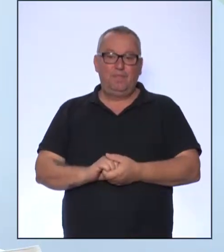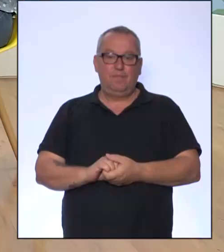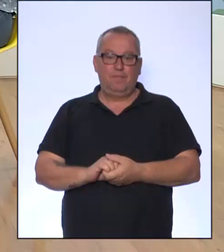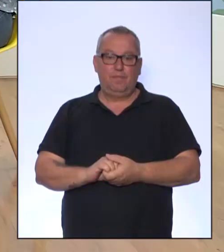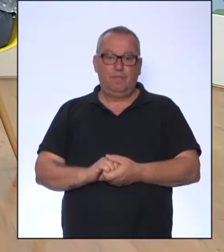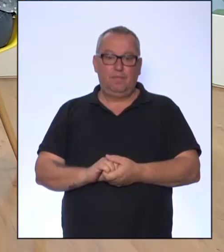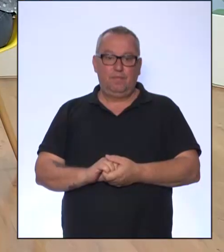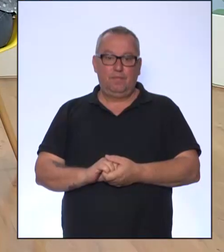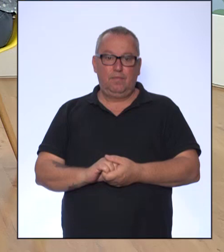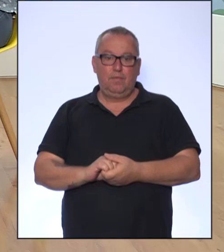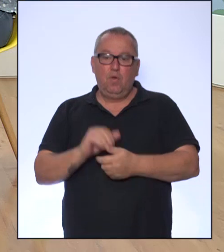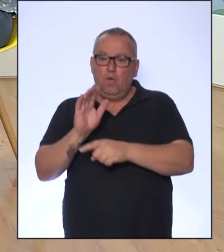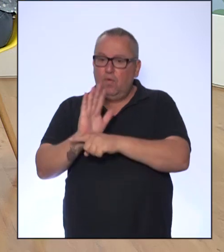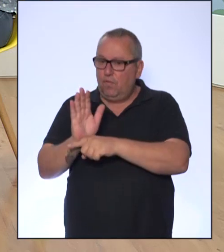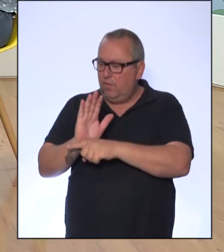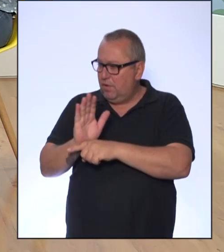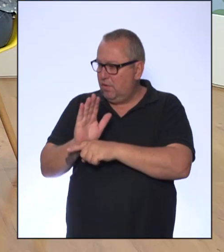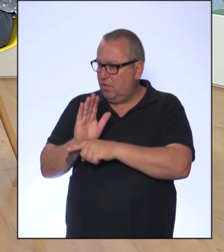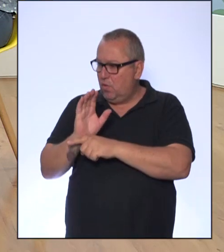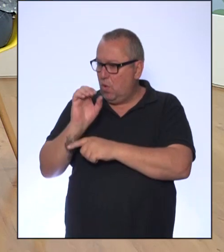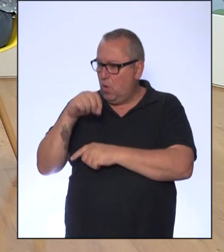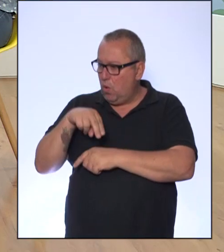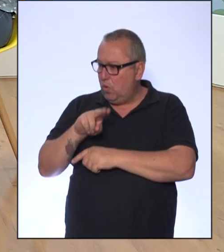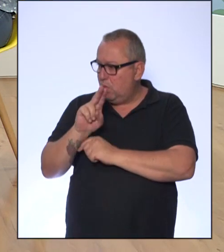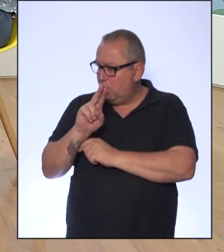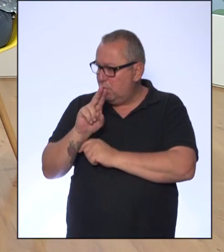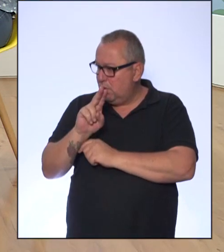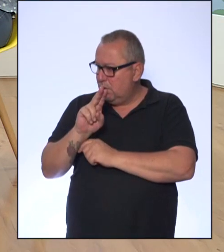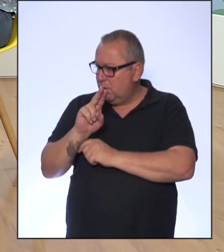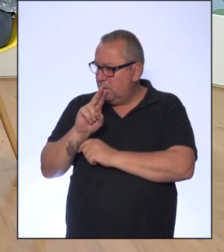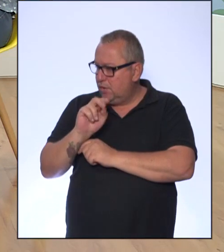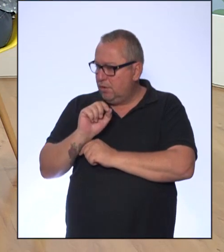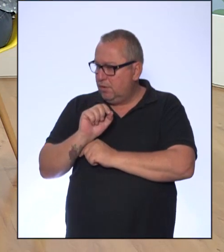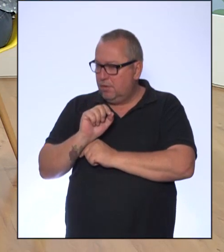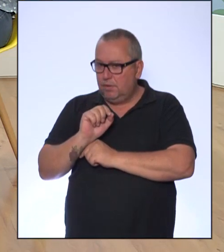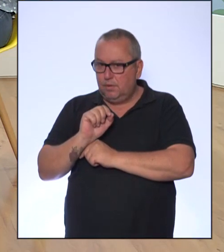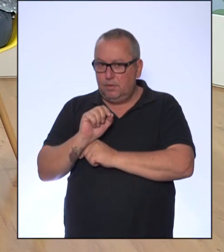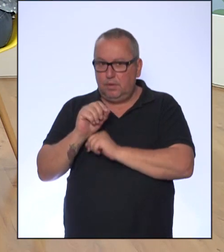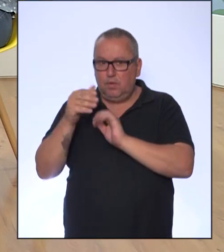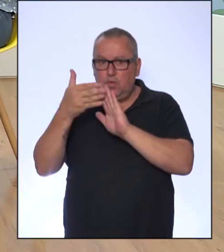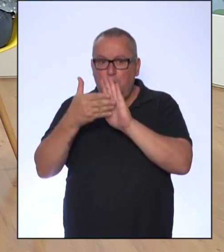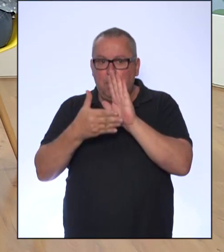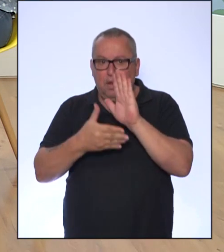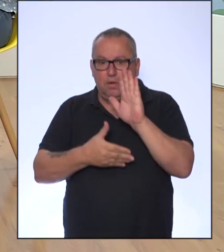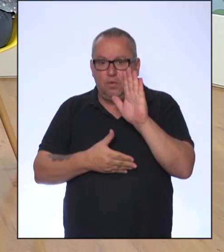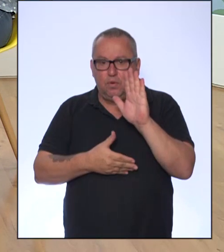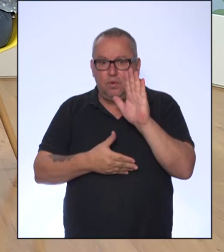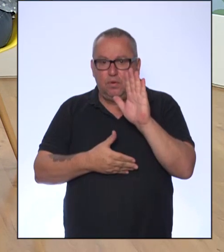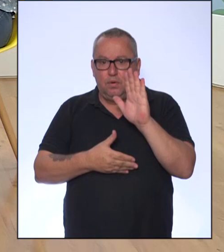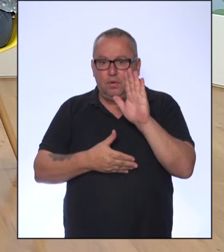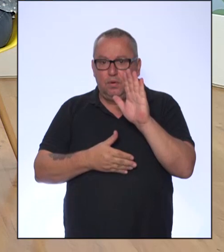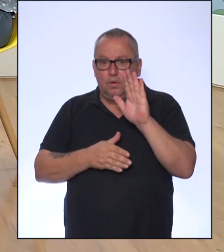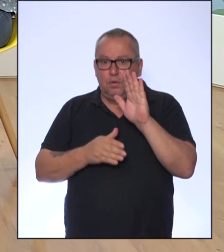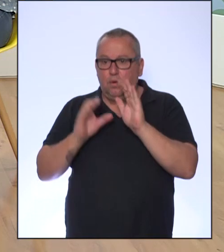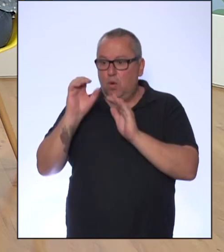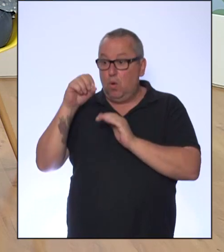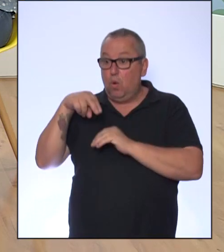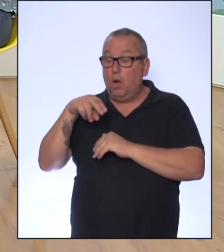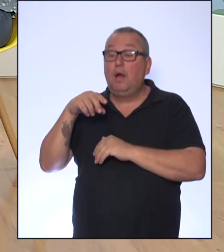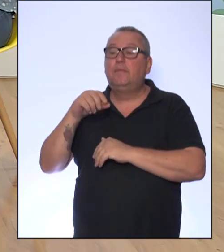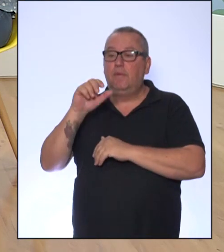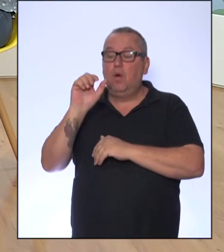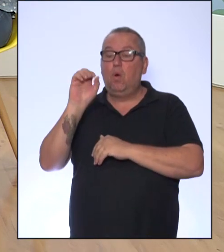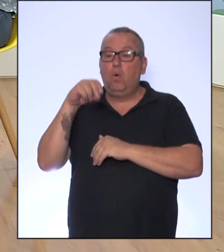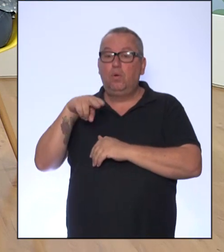O vídeo é a ONU e os planos... A ONU tem um plano.